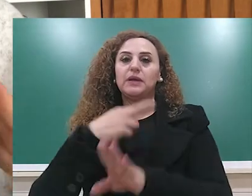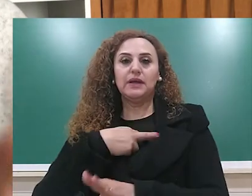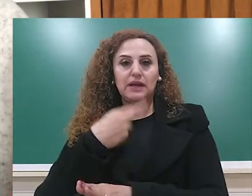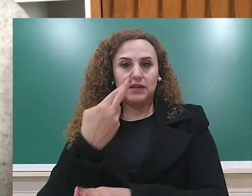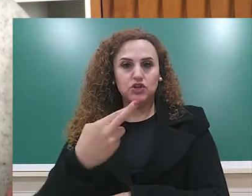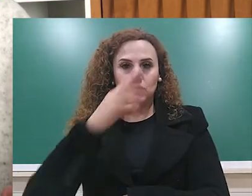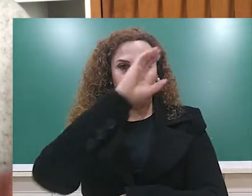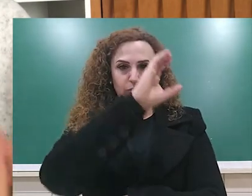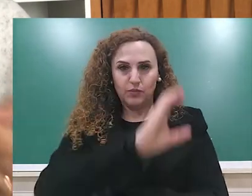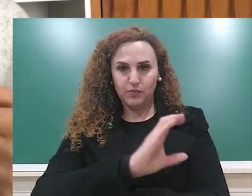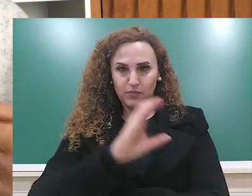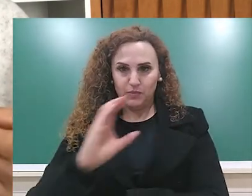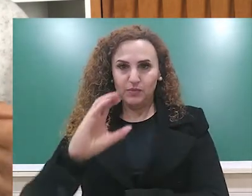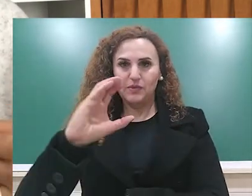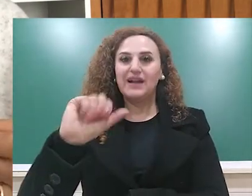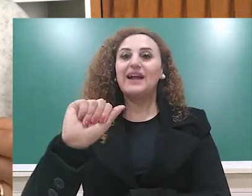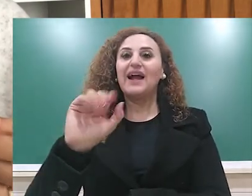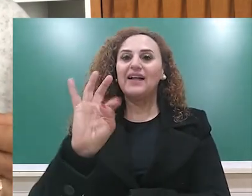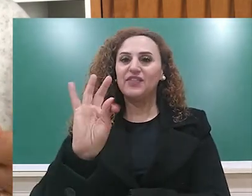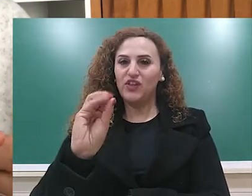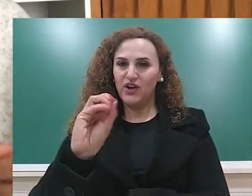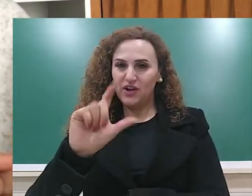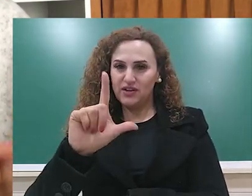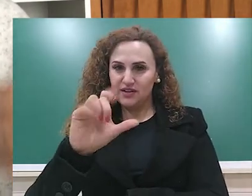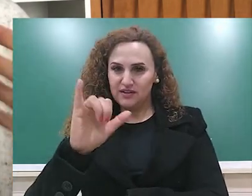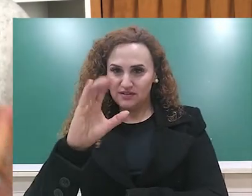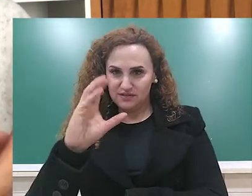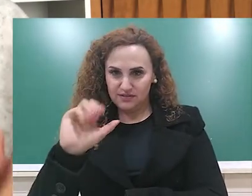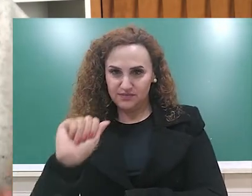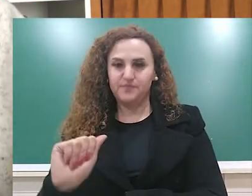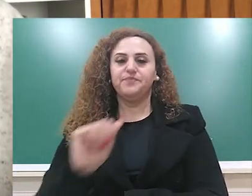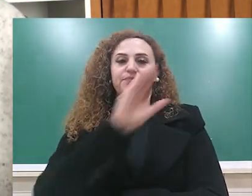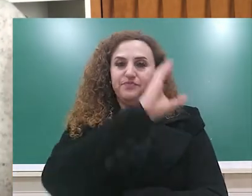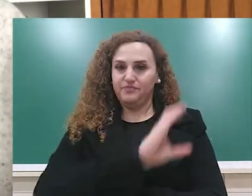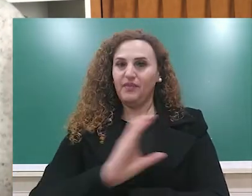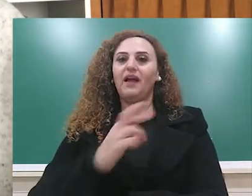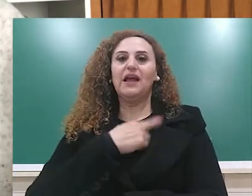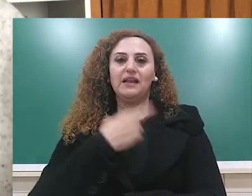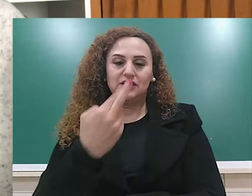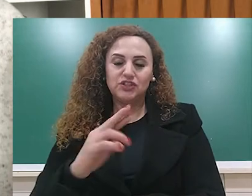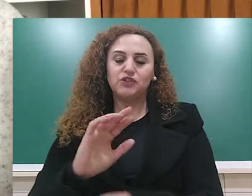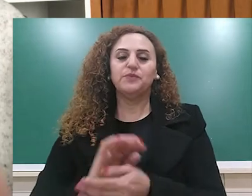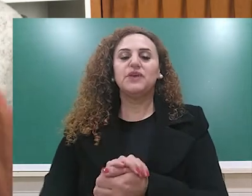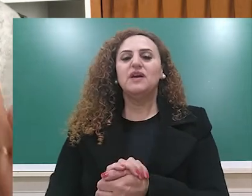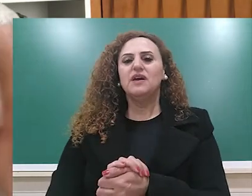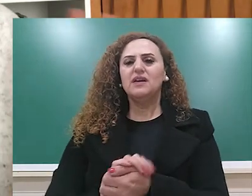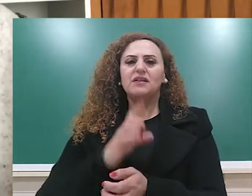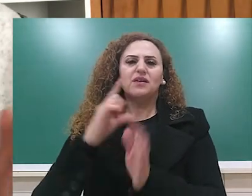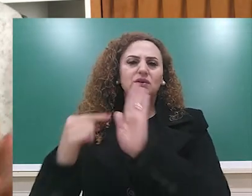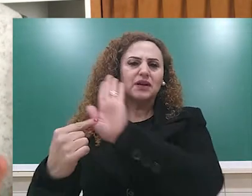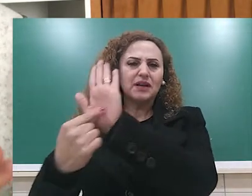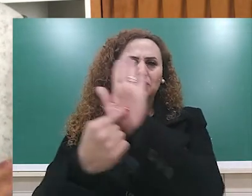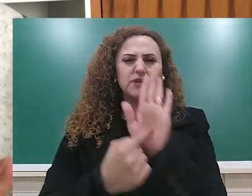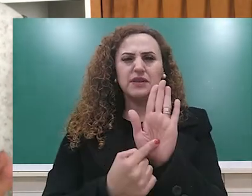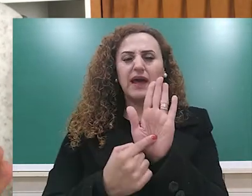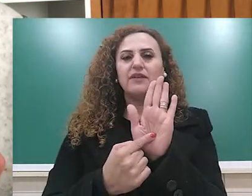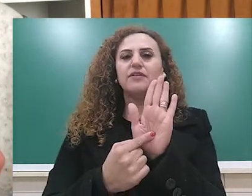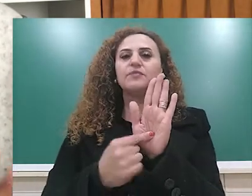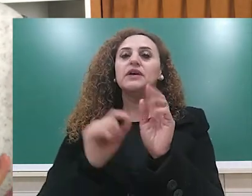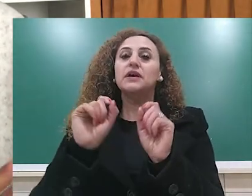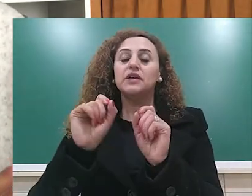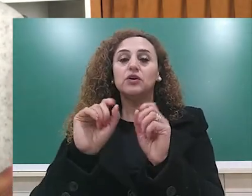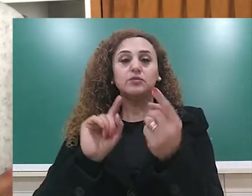desconstrução das religiões praticadas pelos indígenas. O enredo parece bastante